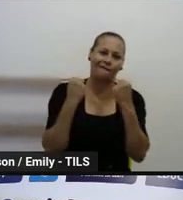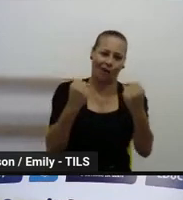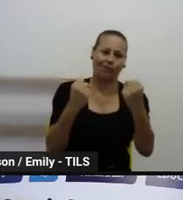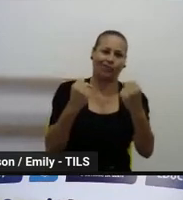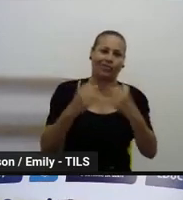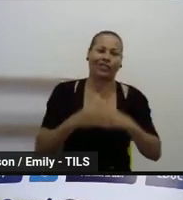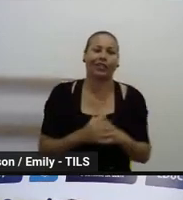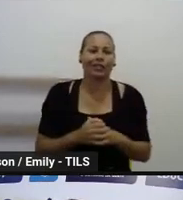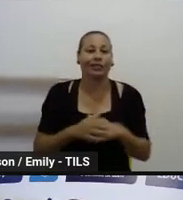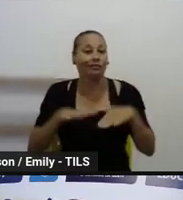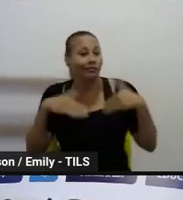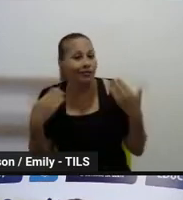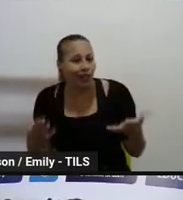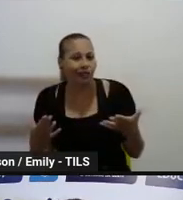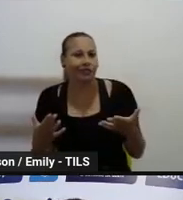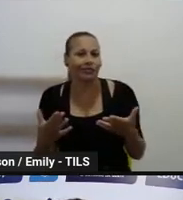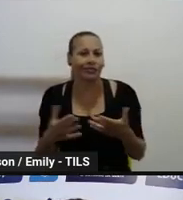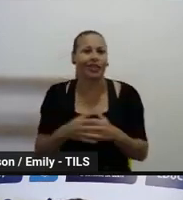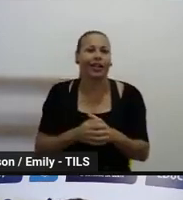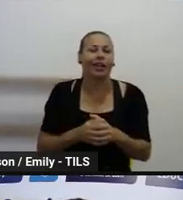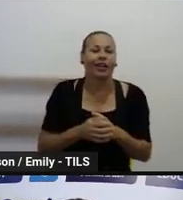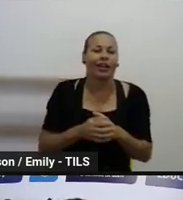né, então, assim, não é que,